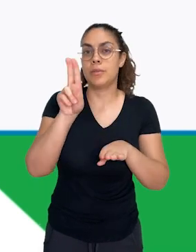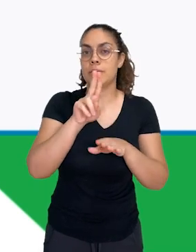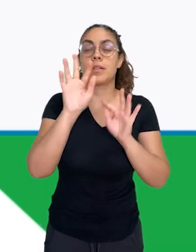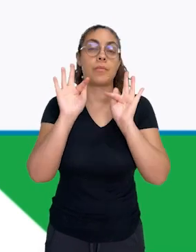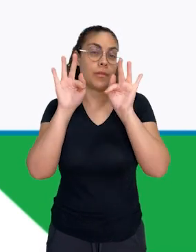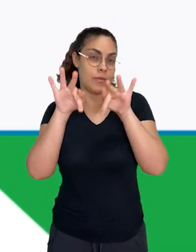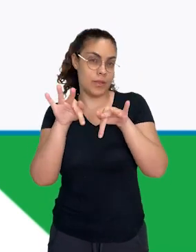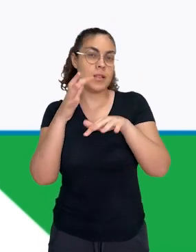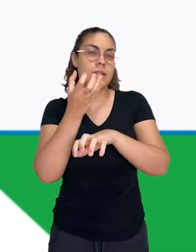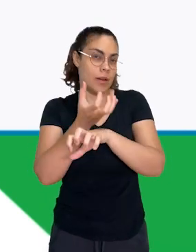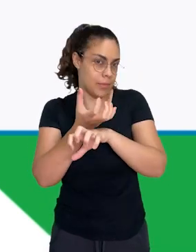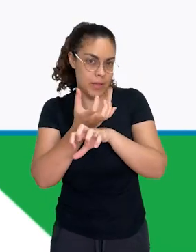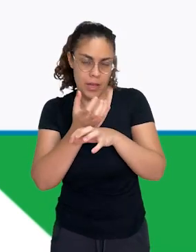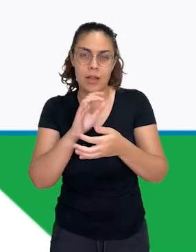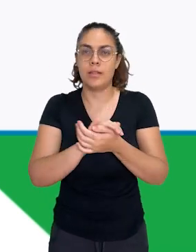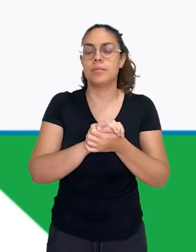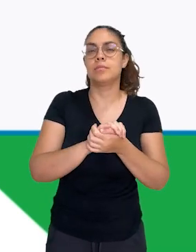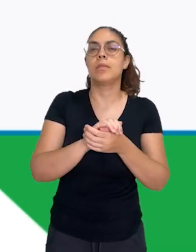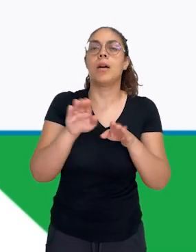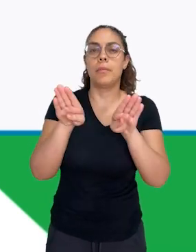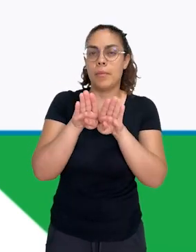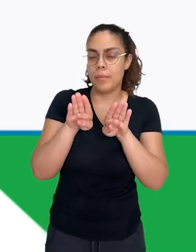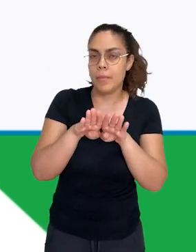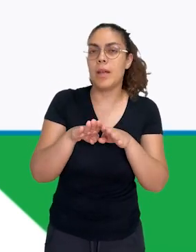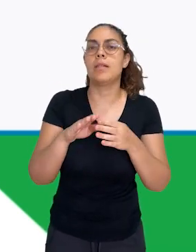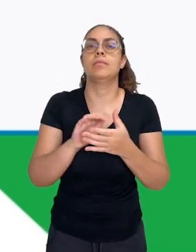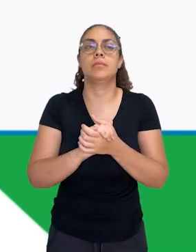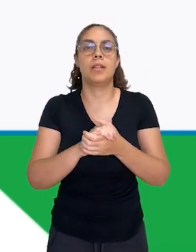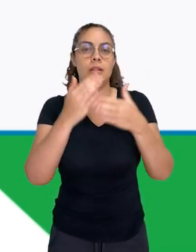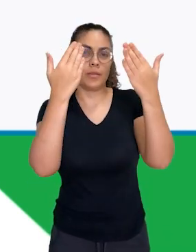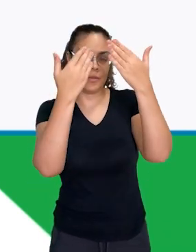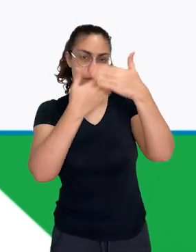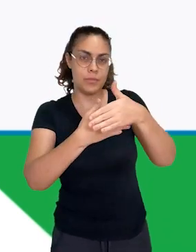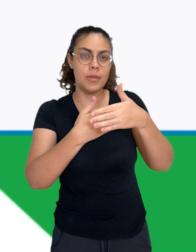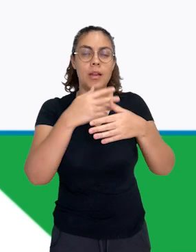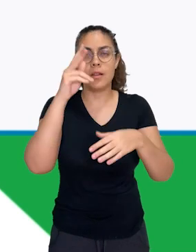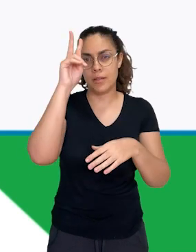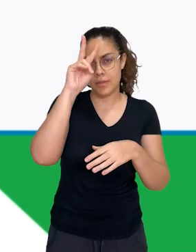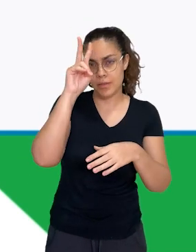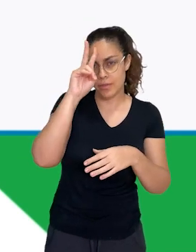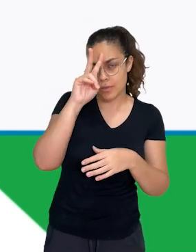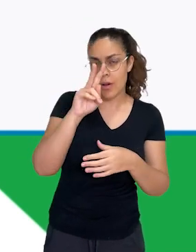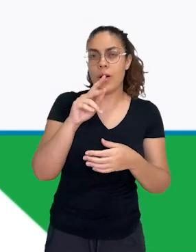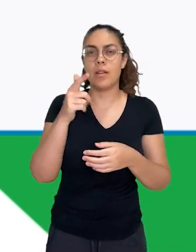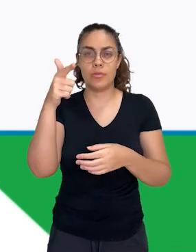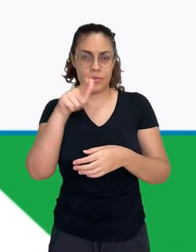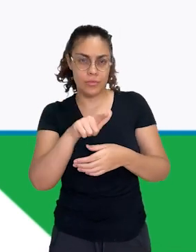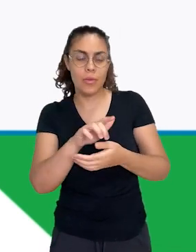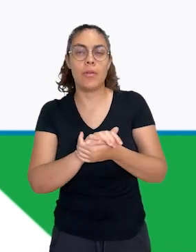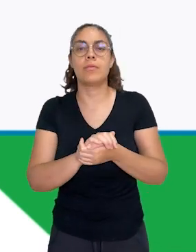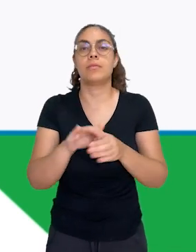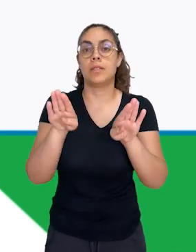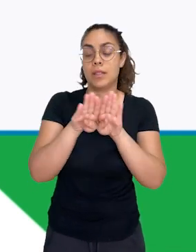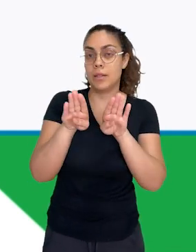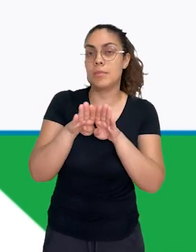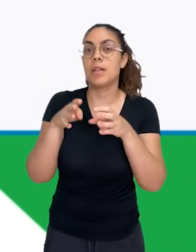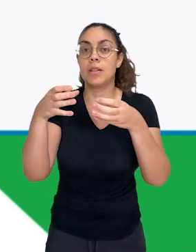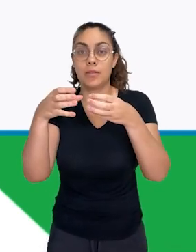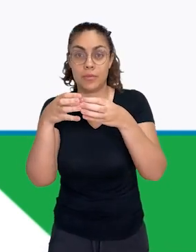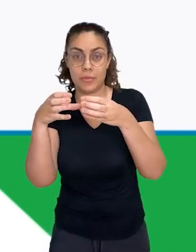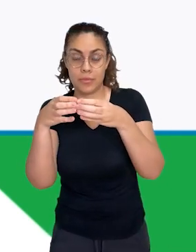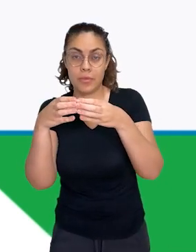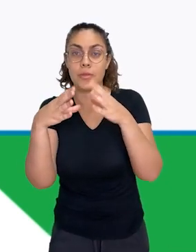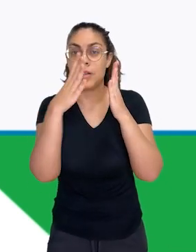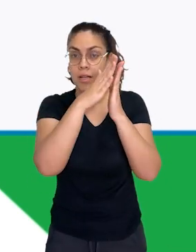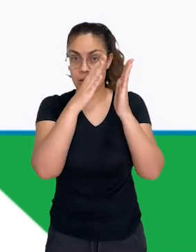conteúdo, a gente pode utilizar para uma revisão de prova de avaliação, podemos utilizar para estimular a colaboração de trabalhos e equipes